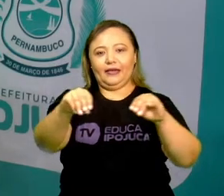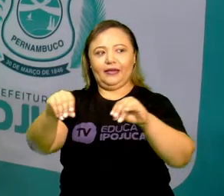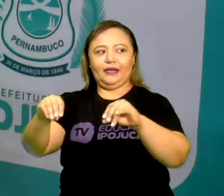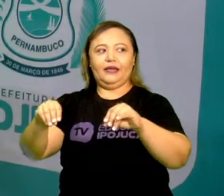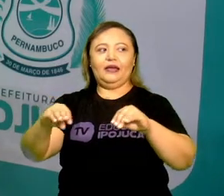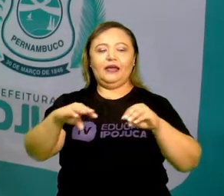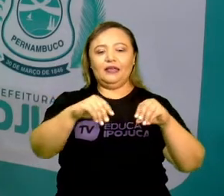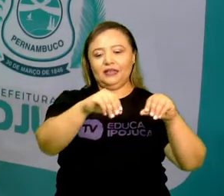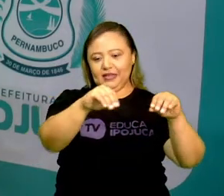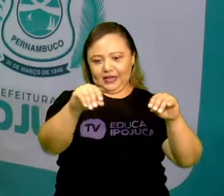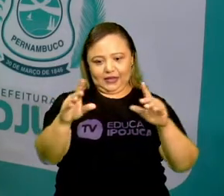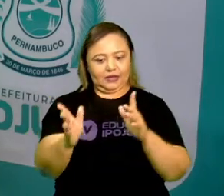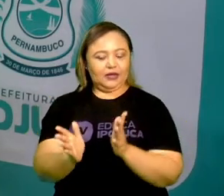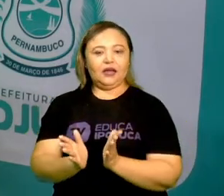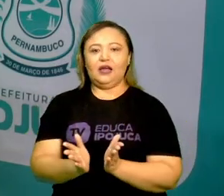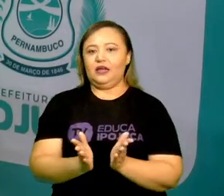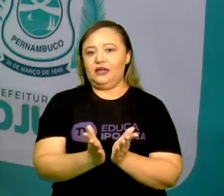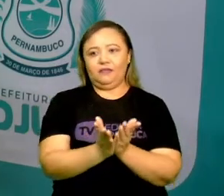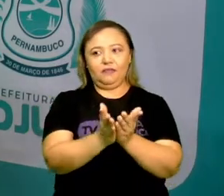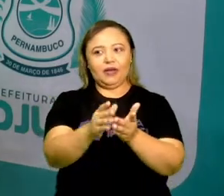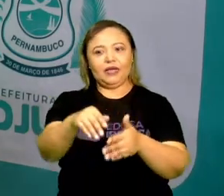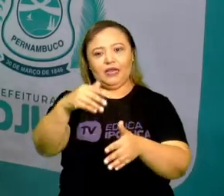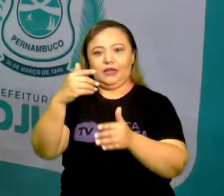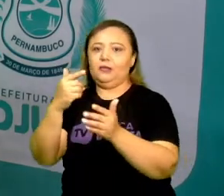à Terra. Sempre em direção à Terra.